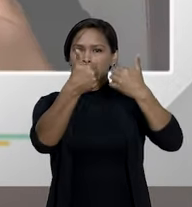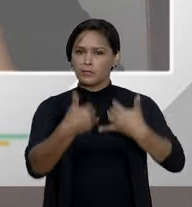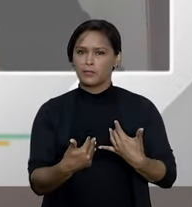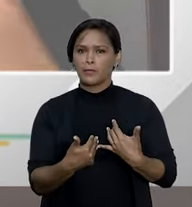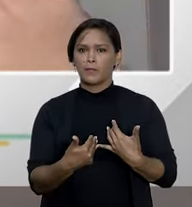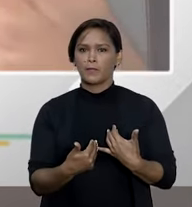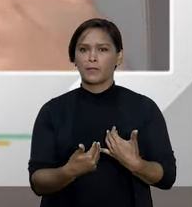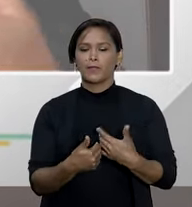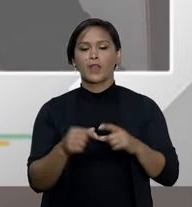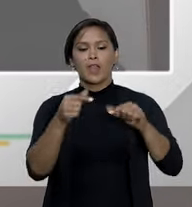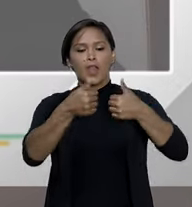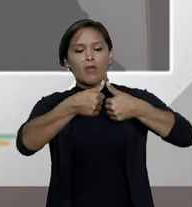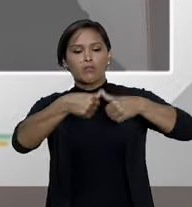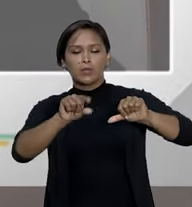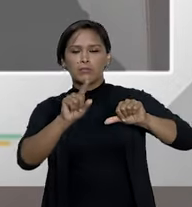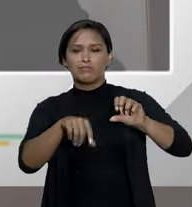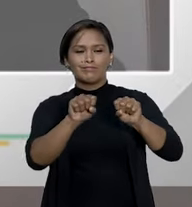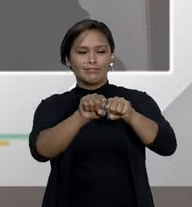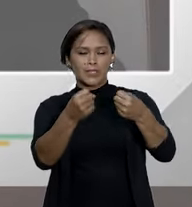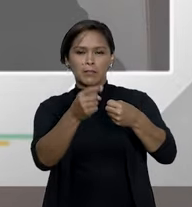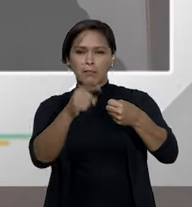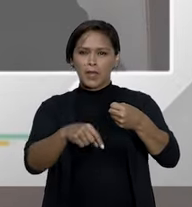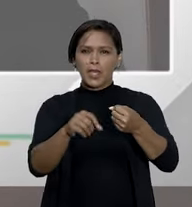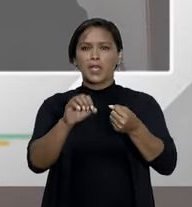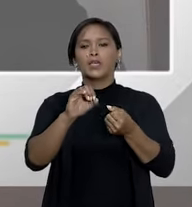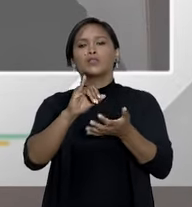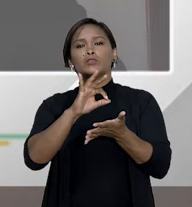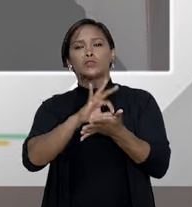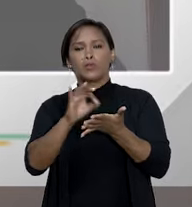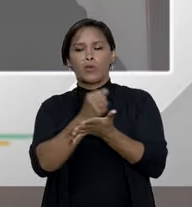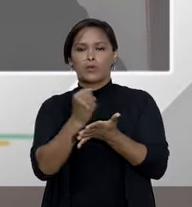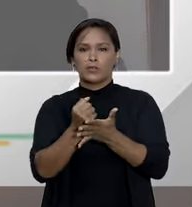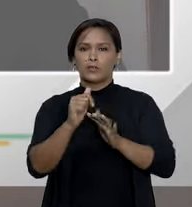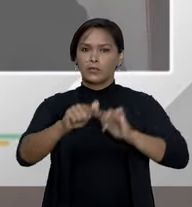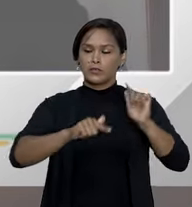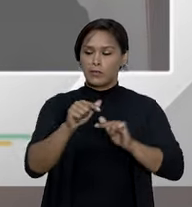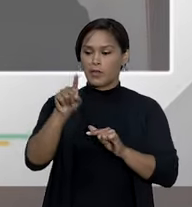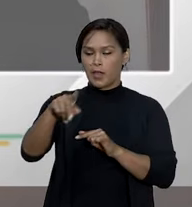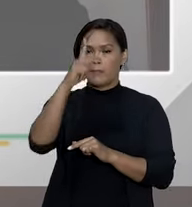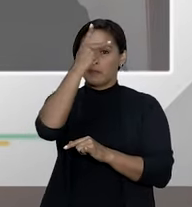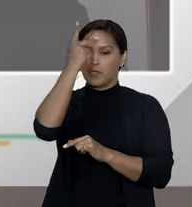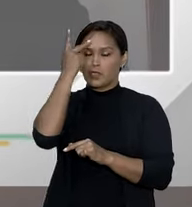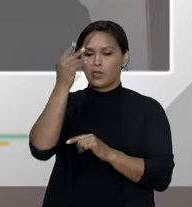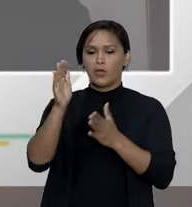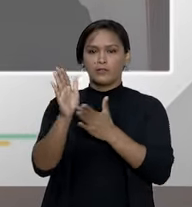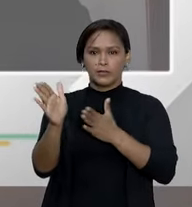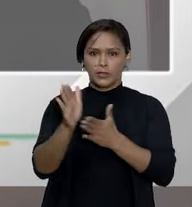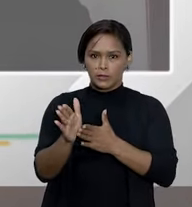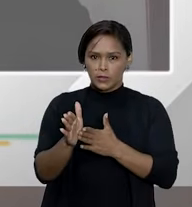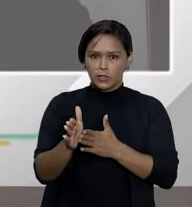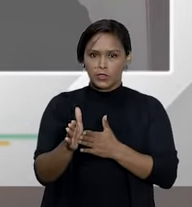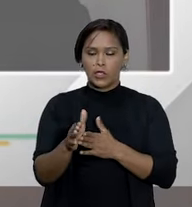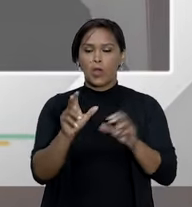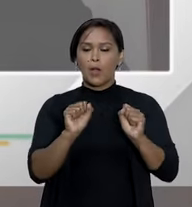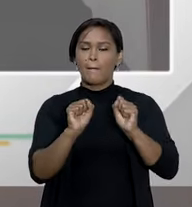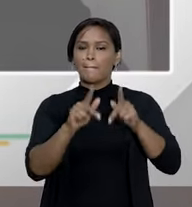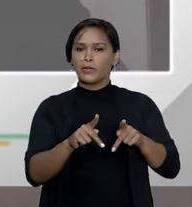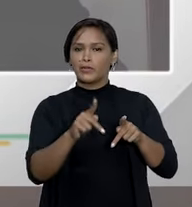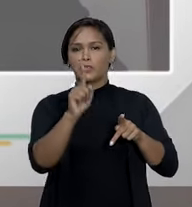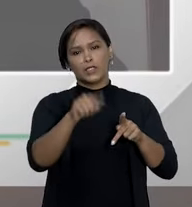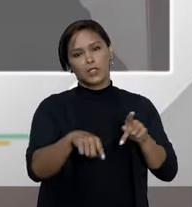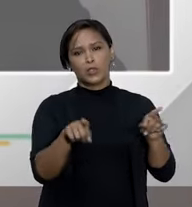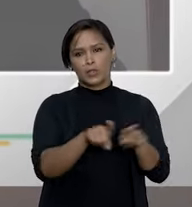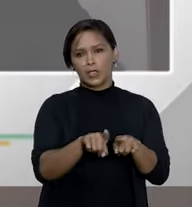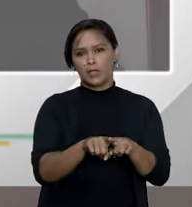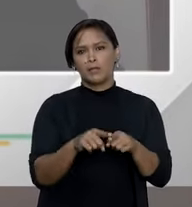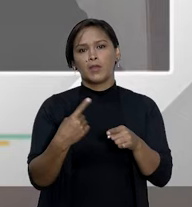há o rompimento do vínculo empregatício. Então, o empregado que foi demitido ou está aposentado, a